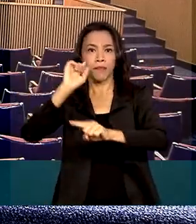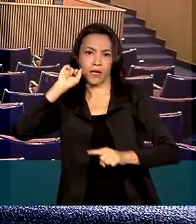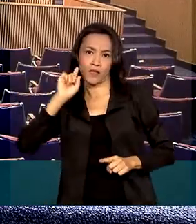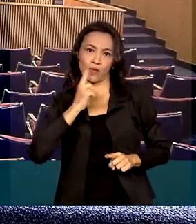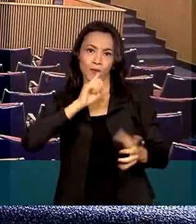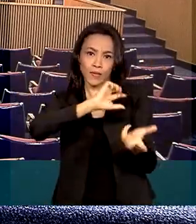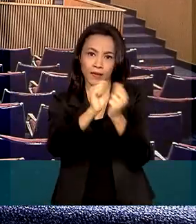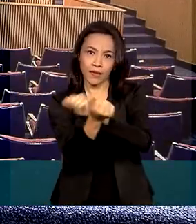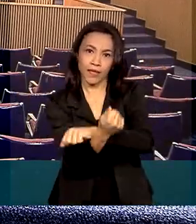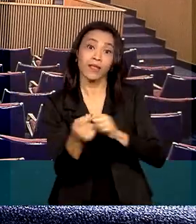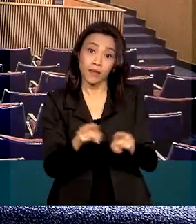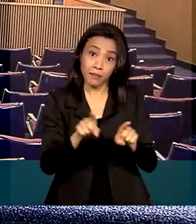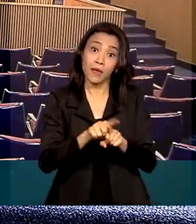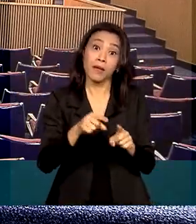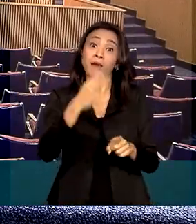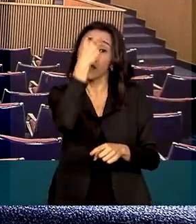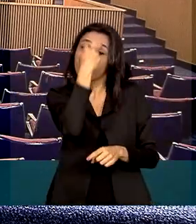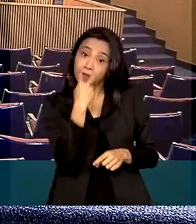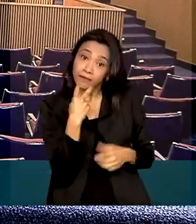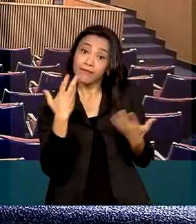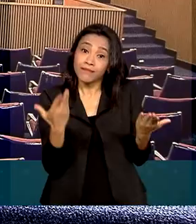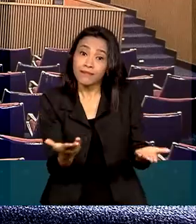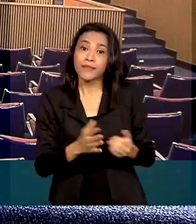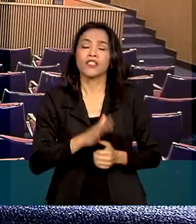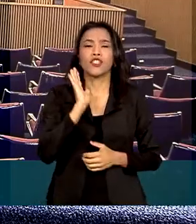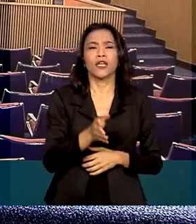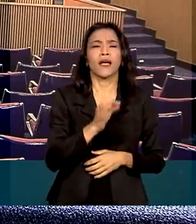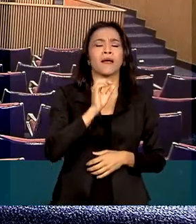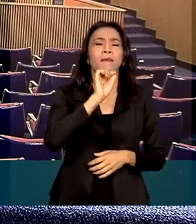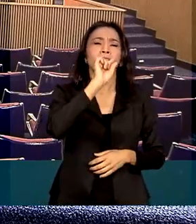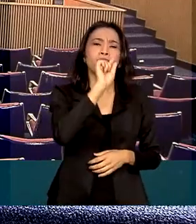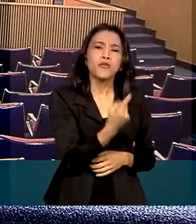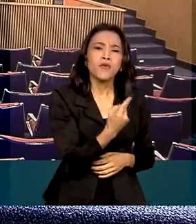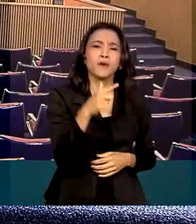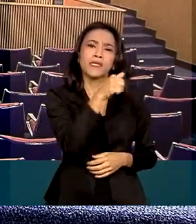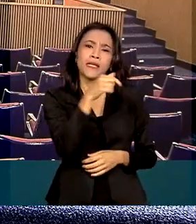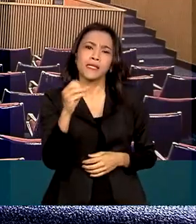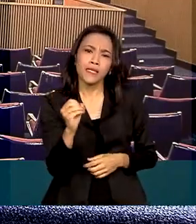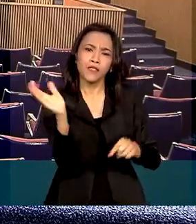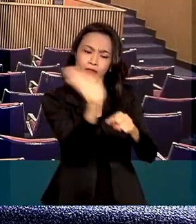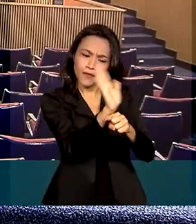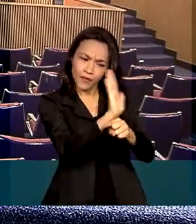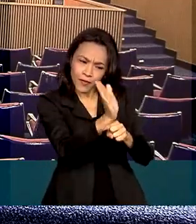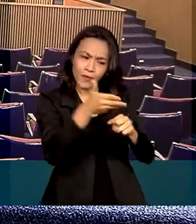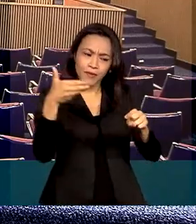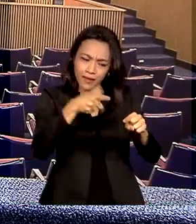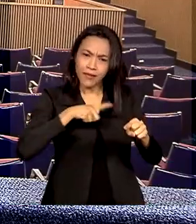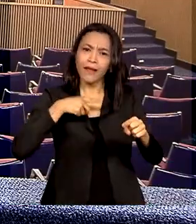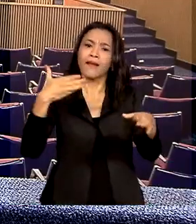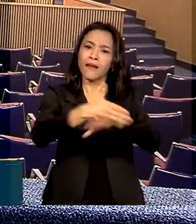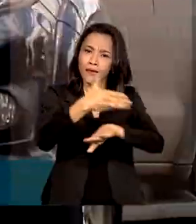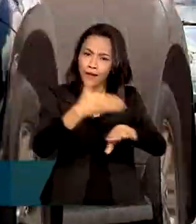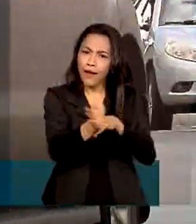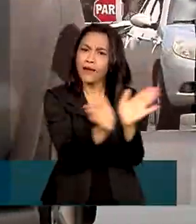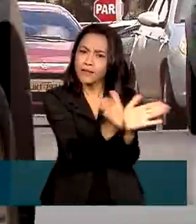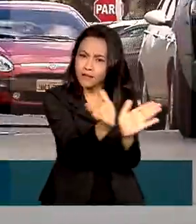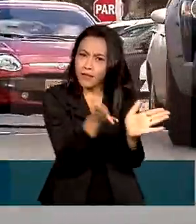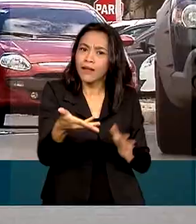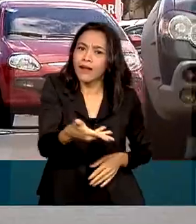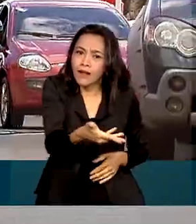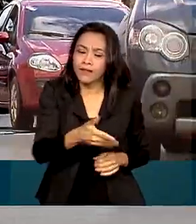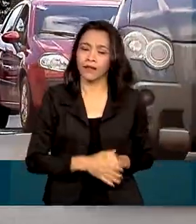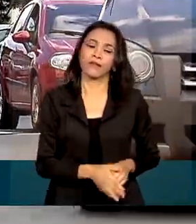e visual. Já são 1.700 filmes produzidos com recursos de acessibilidade. Em